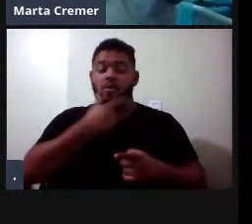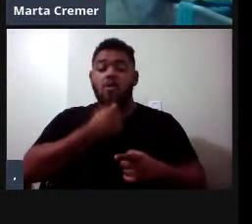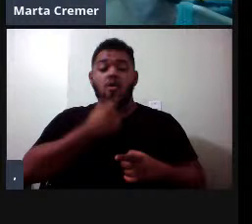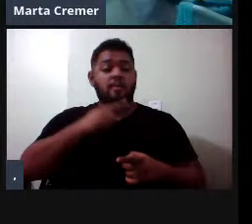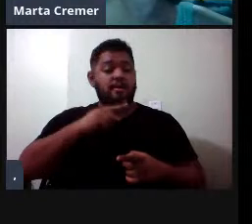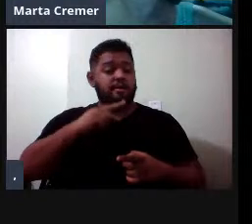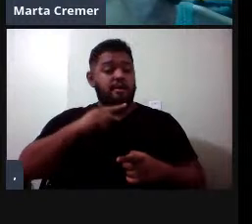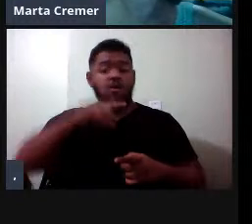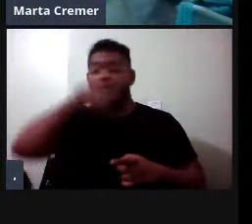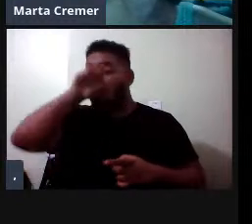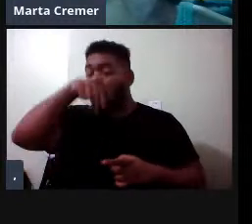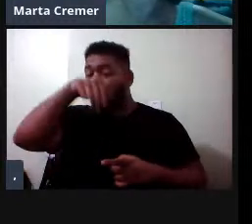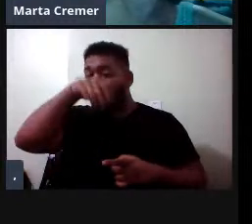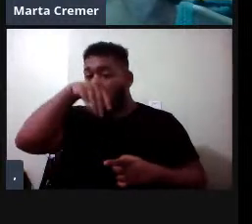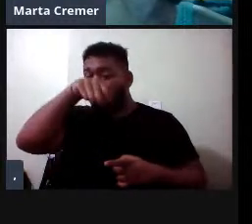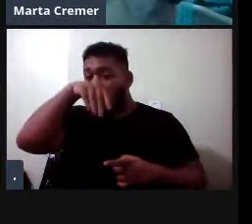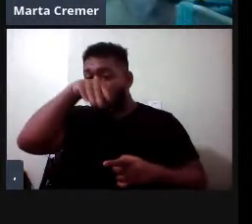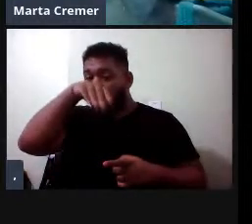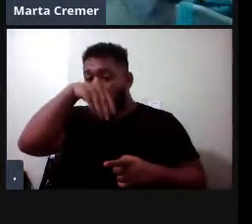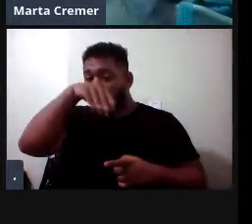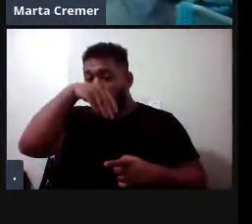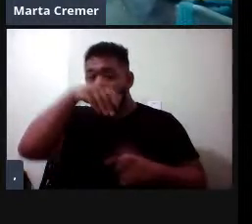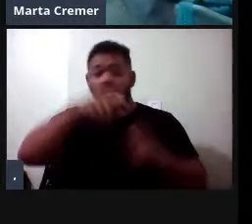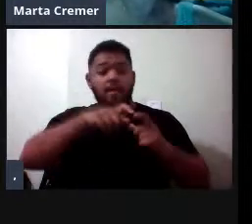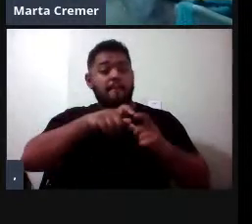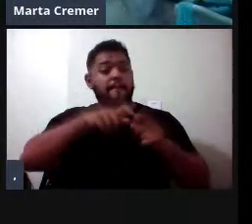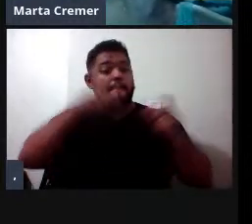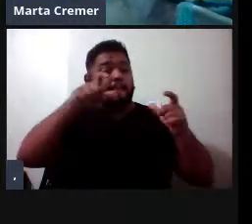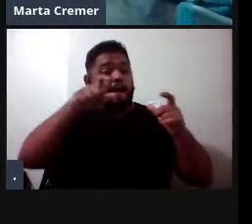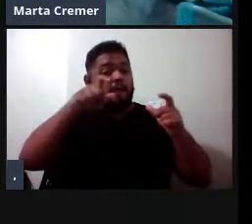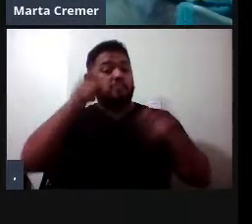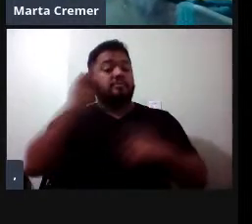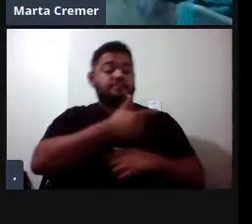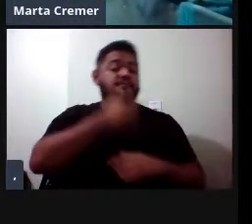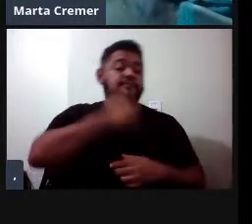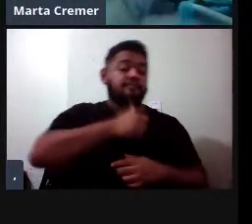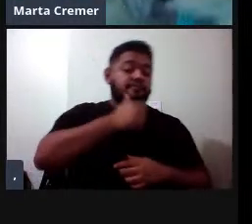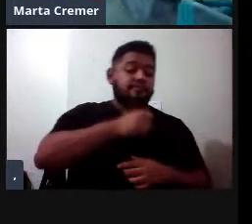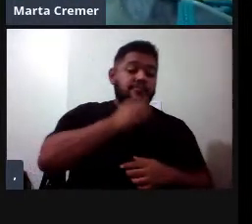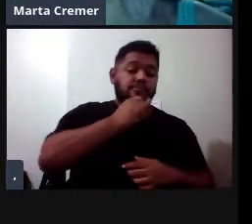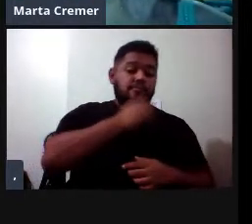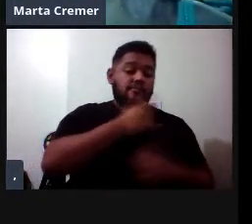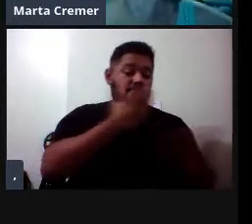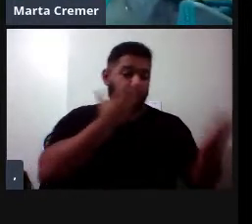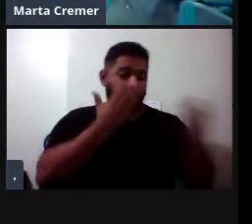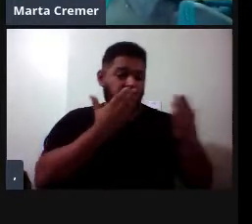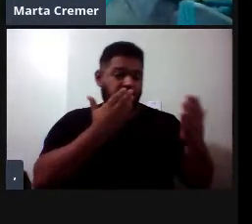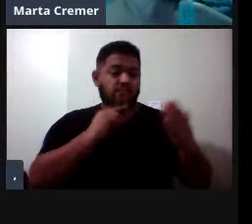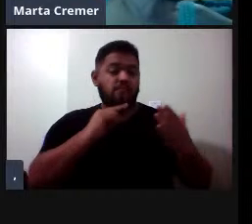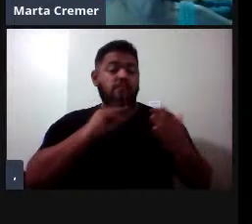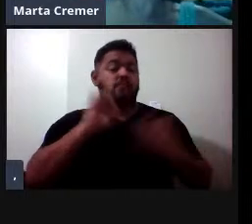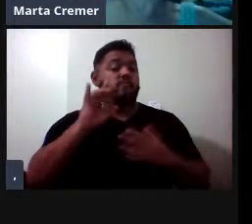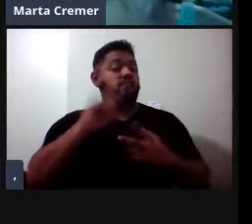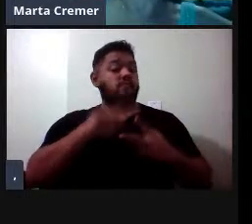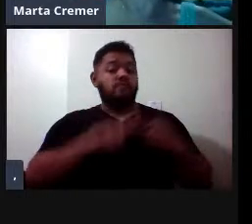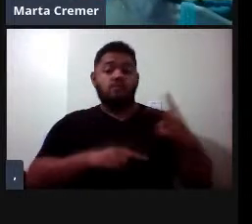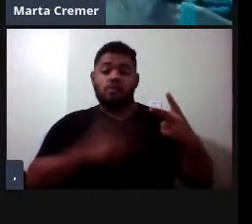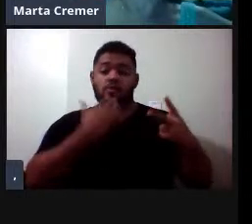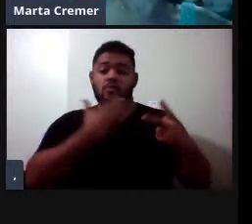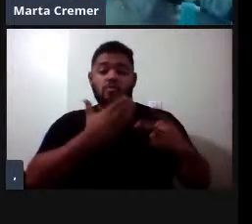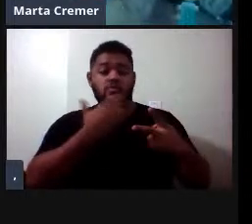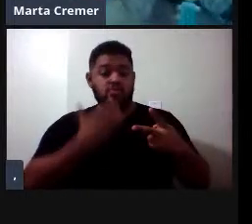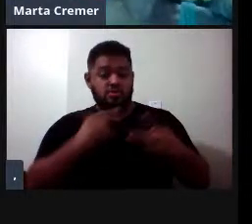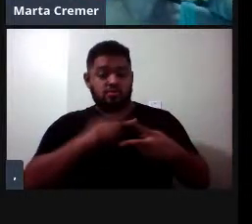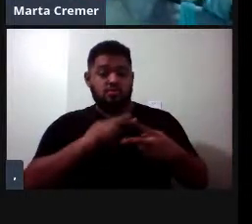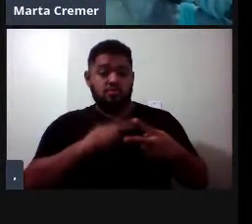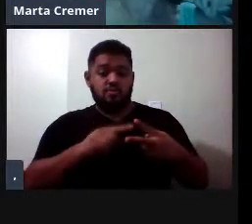muito maiores do que as fêmeas, né, isso aqui é uma fêmea, isso aqui é um macho, a gente tem apenas duas espécies de elefantes marinhos, né, então